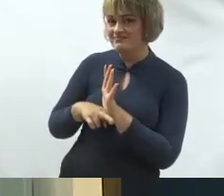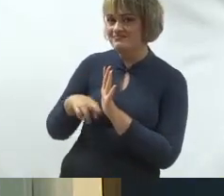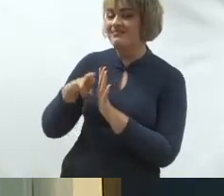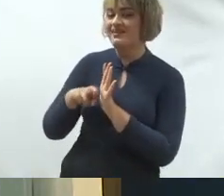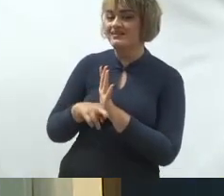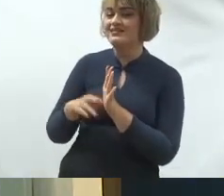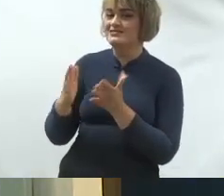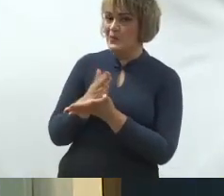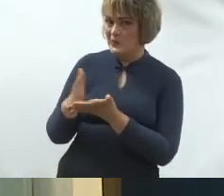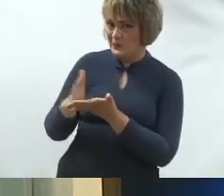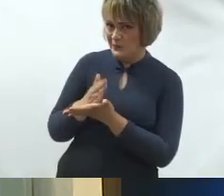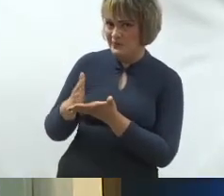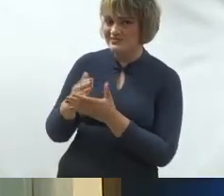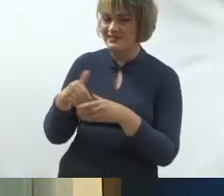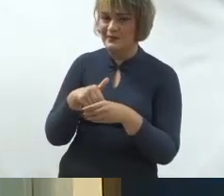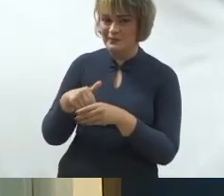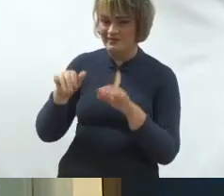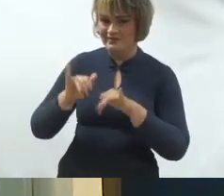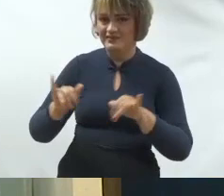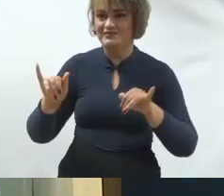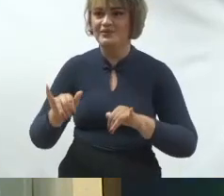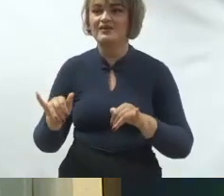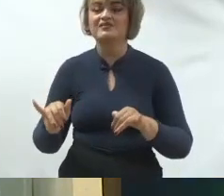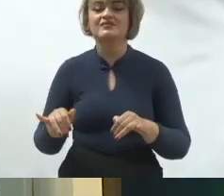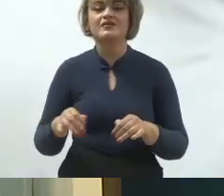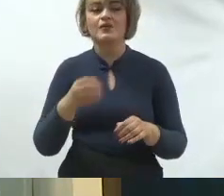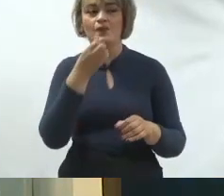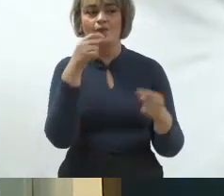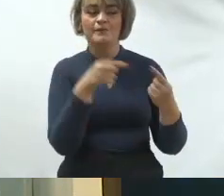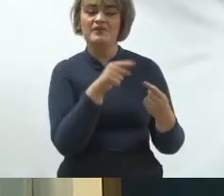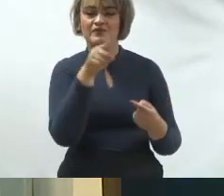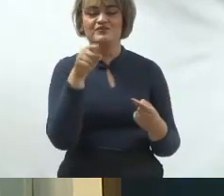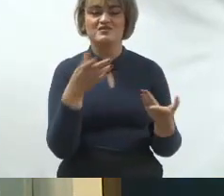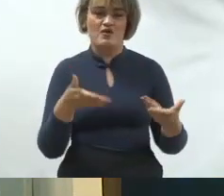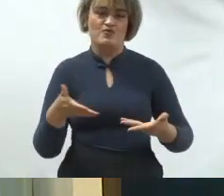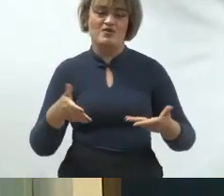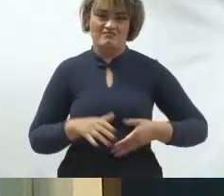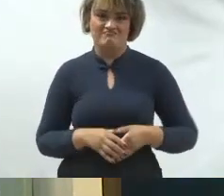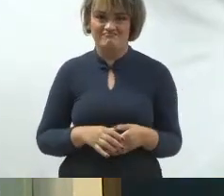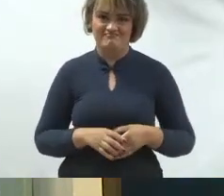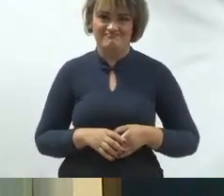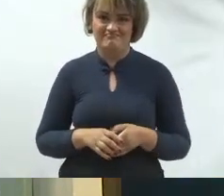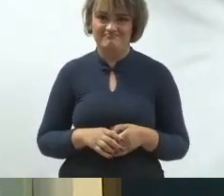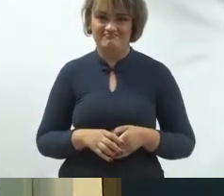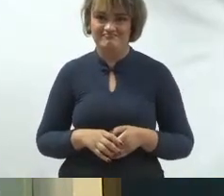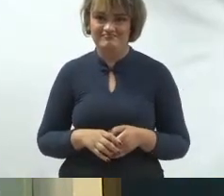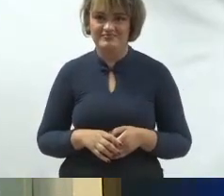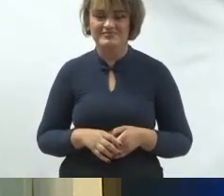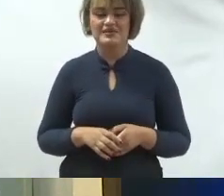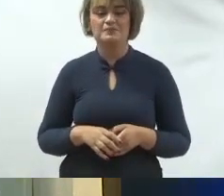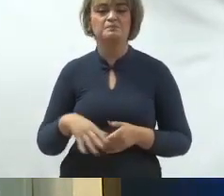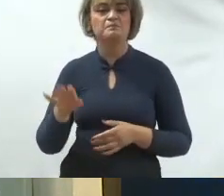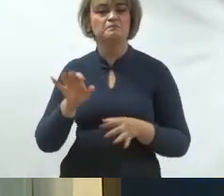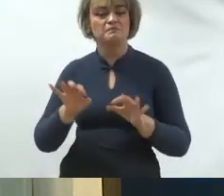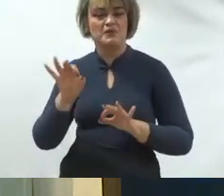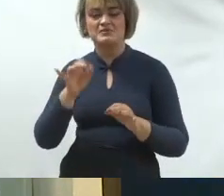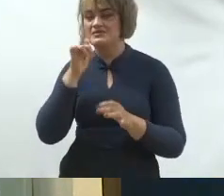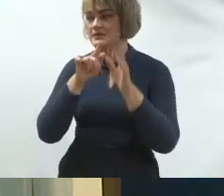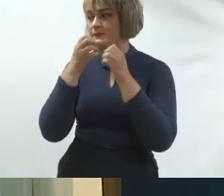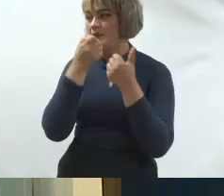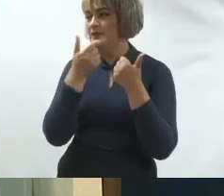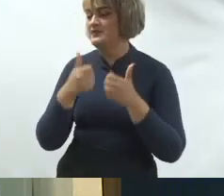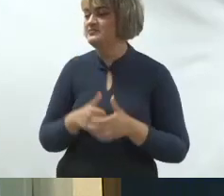nas minhas campanhas eleitorais para que possam servir a vocês que estão nesse momento para fazer os seus clientes e terem sucesso.